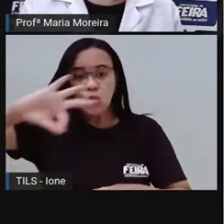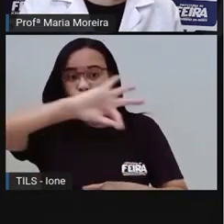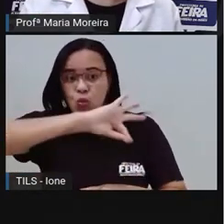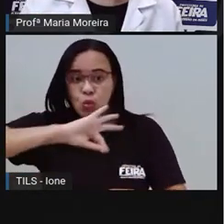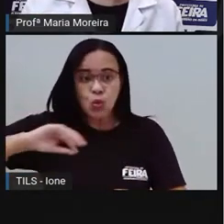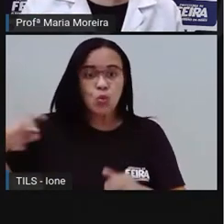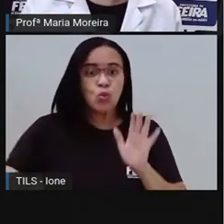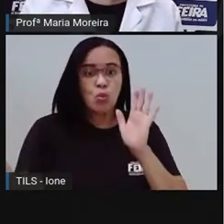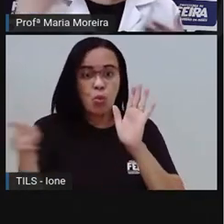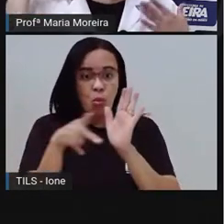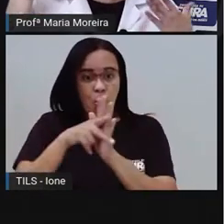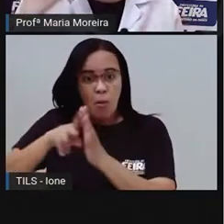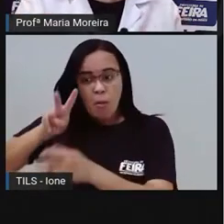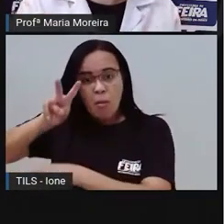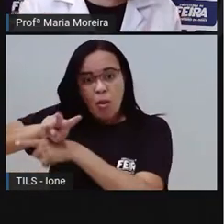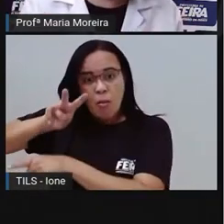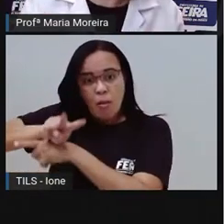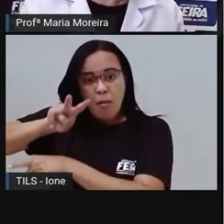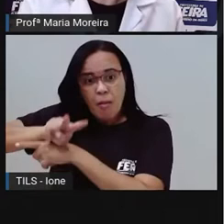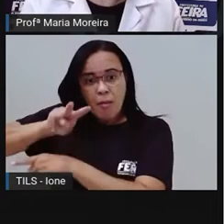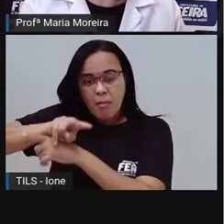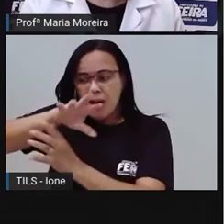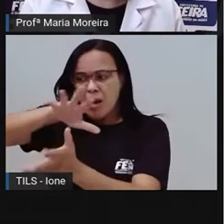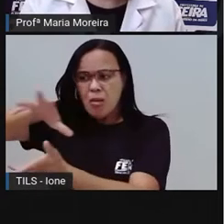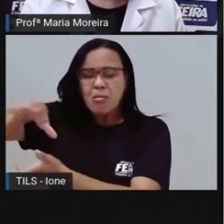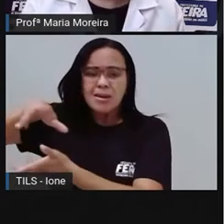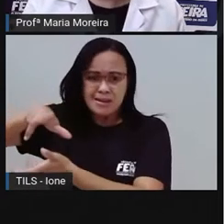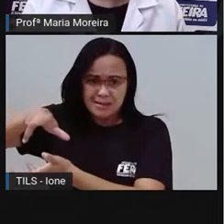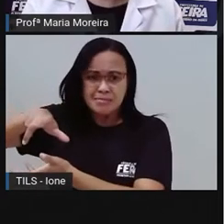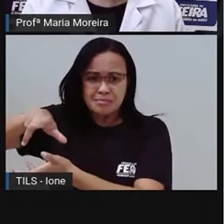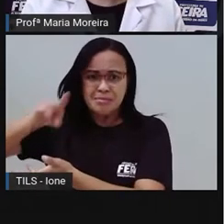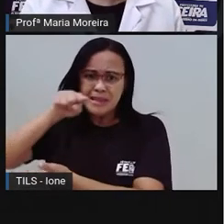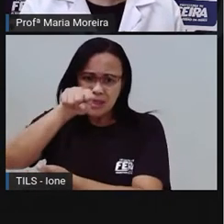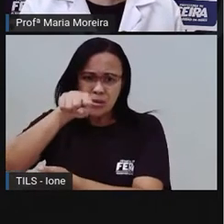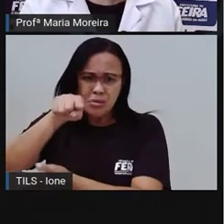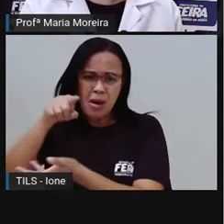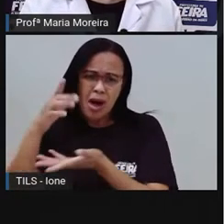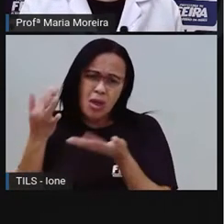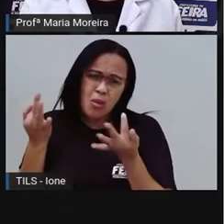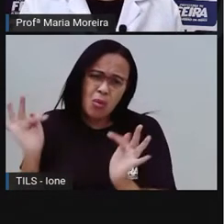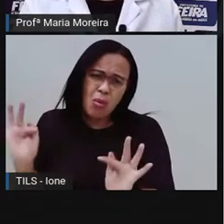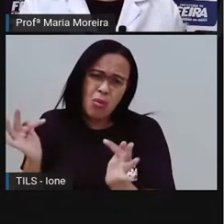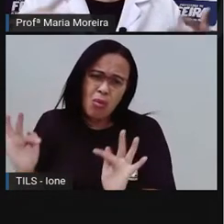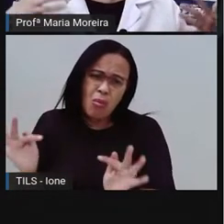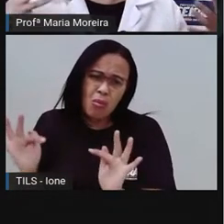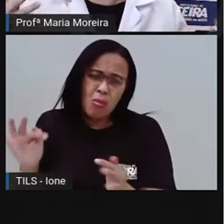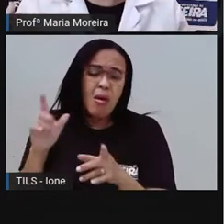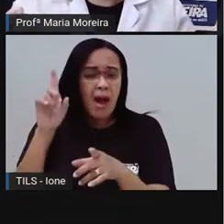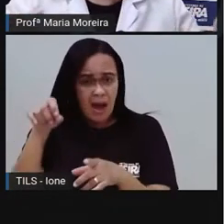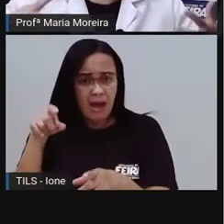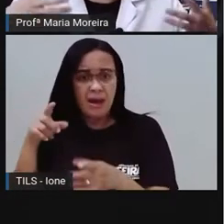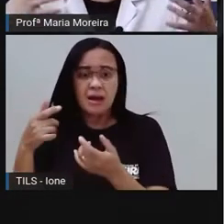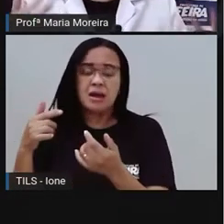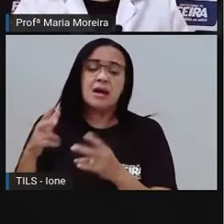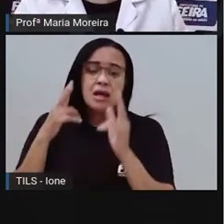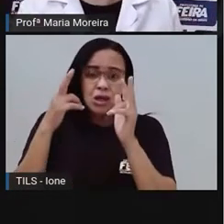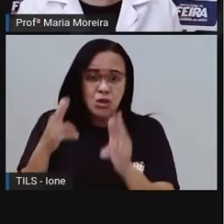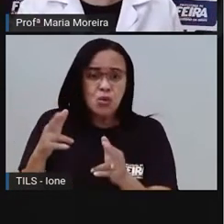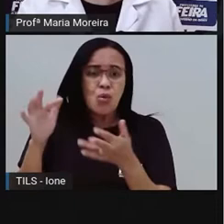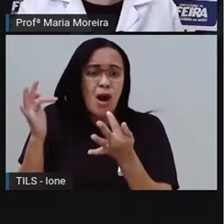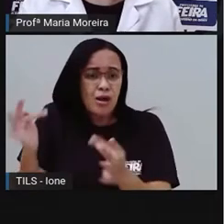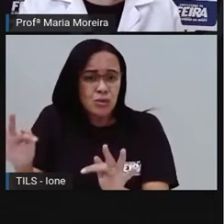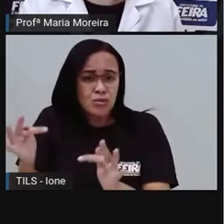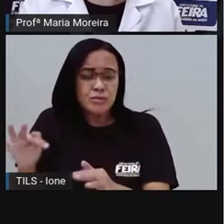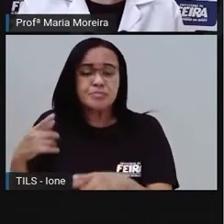proteção do planeta. E aí o planeta fica dodói, como ele tá aí nessa imagem, né? E aí quando o planeta, ele começa a aquecer, acaba